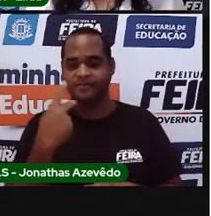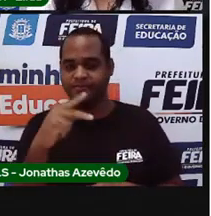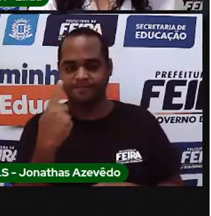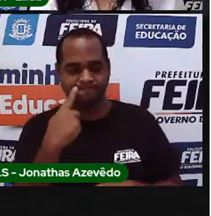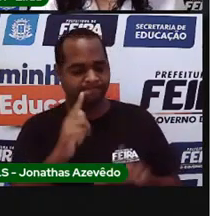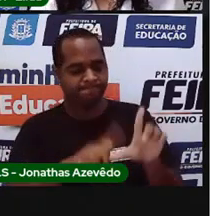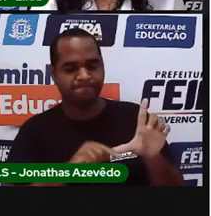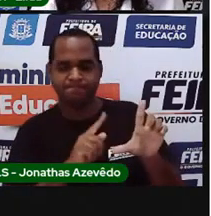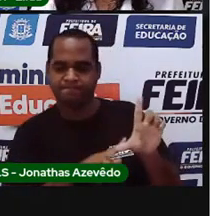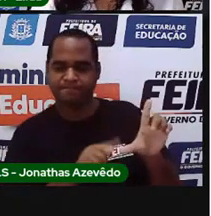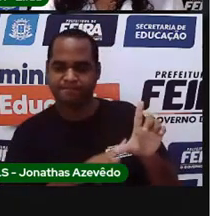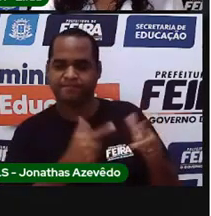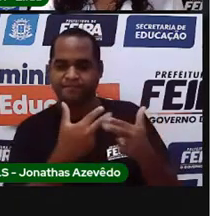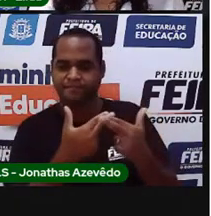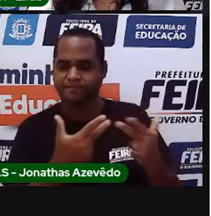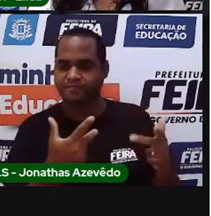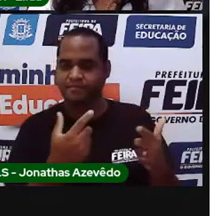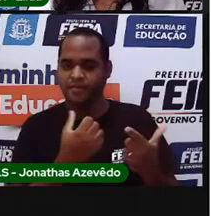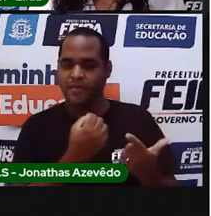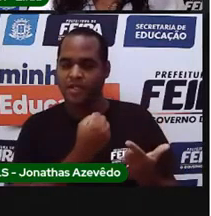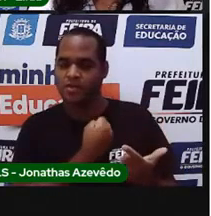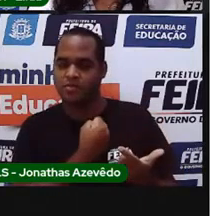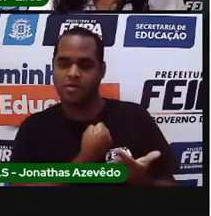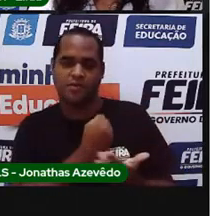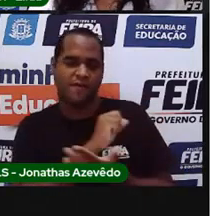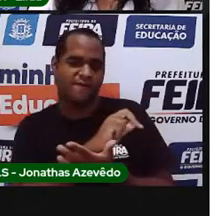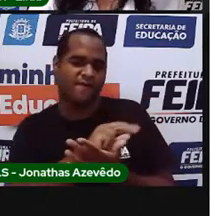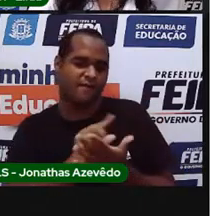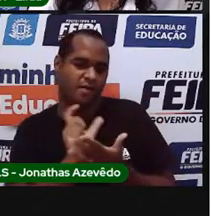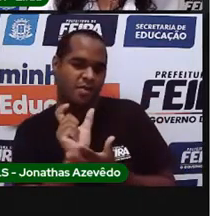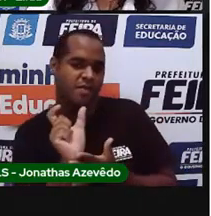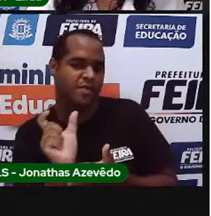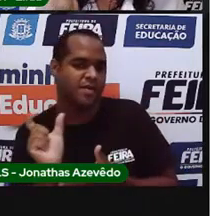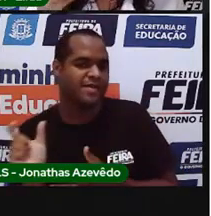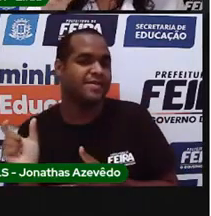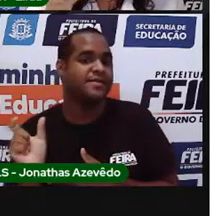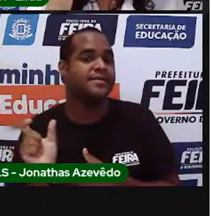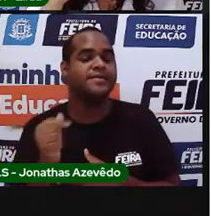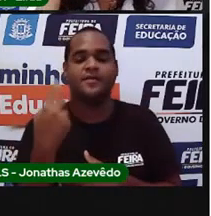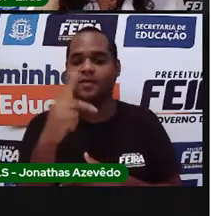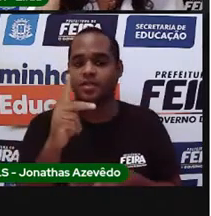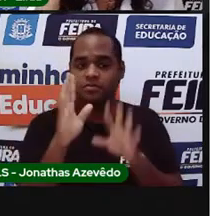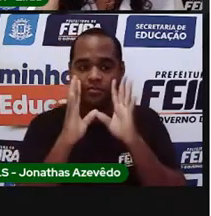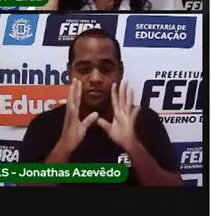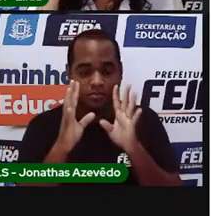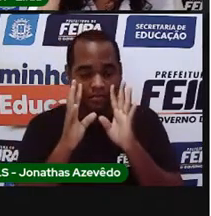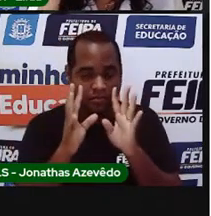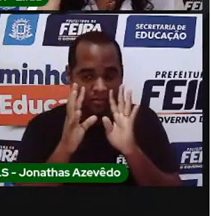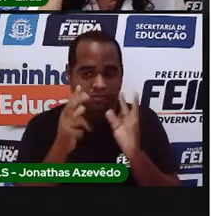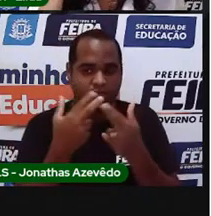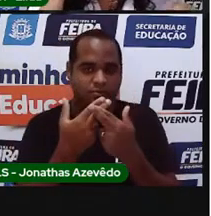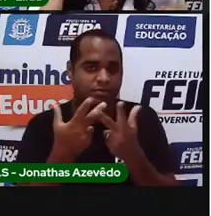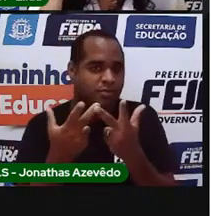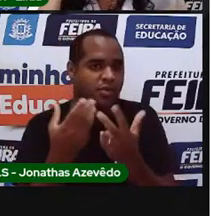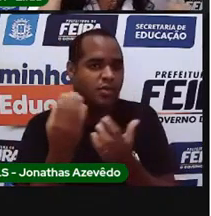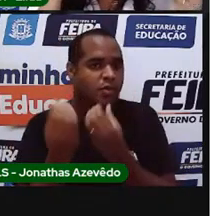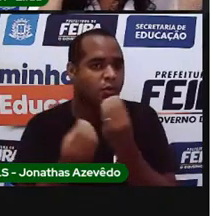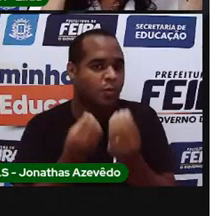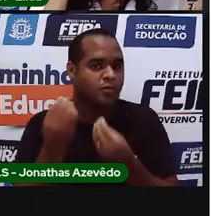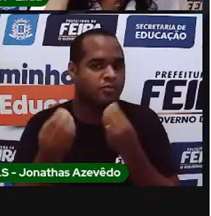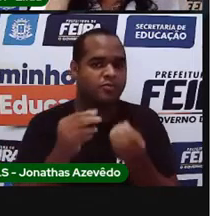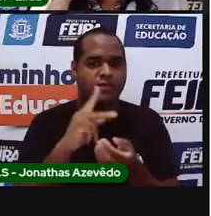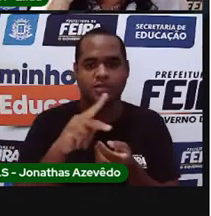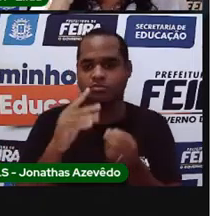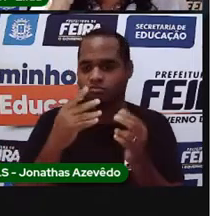letras que nós usamos para escrever todas as palavras. Então, é só você prestar atenção quando você